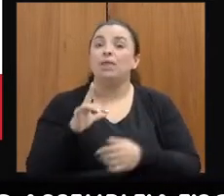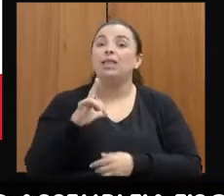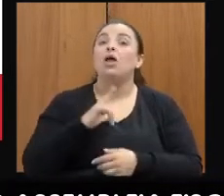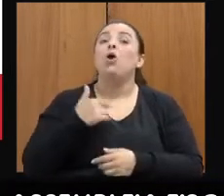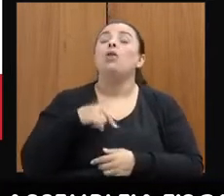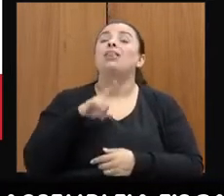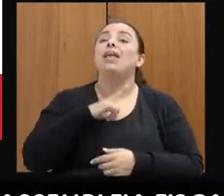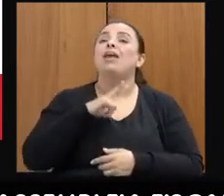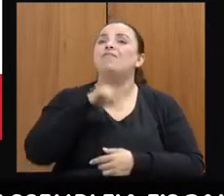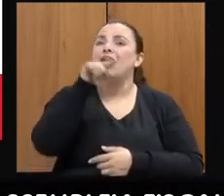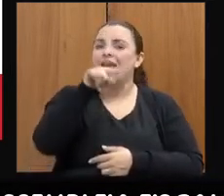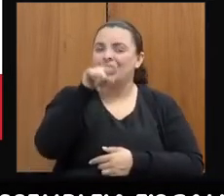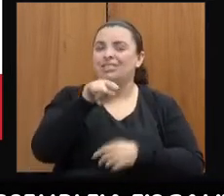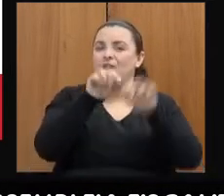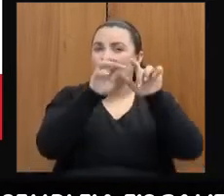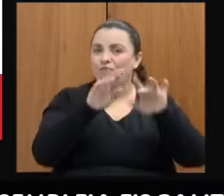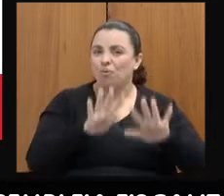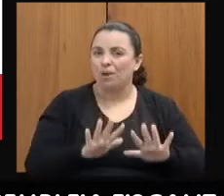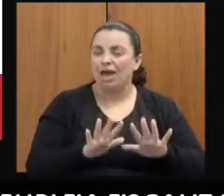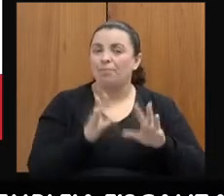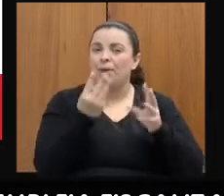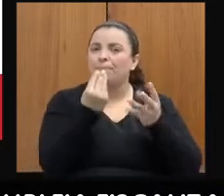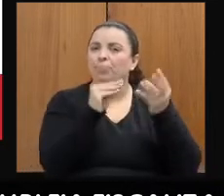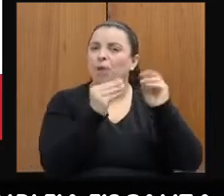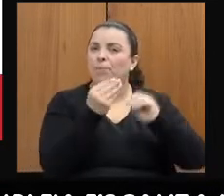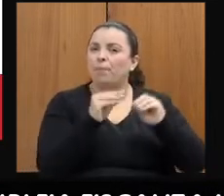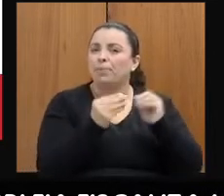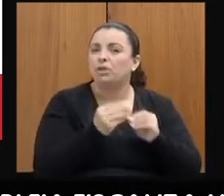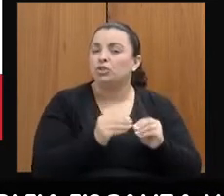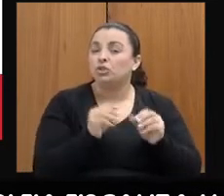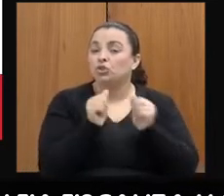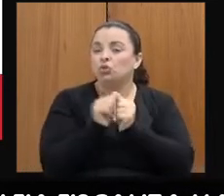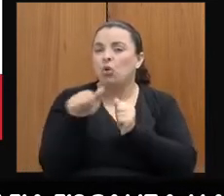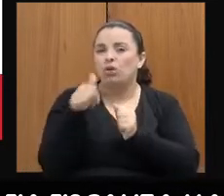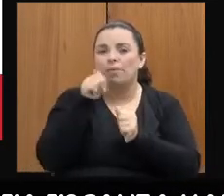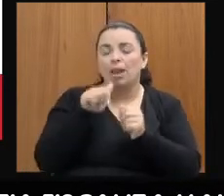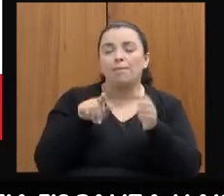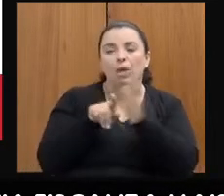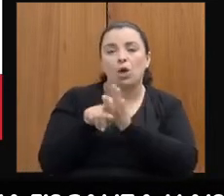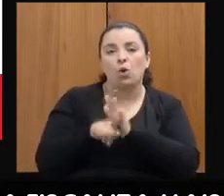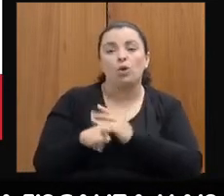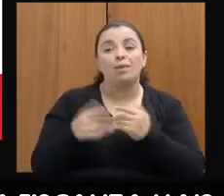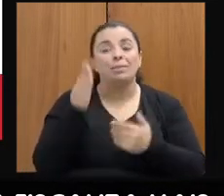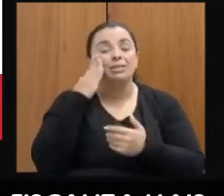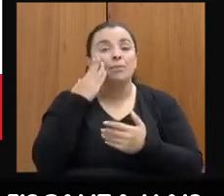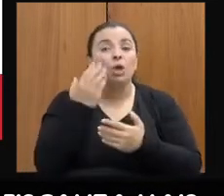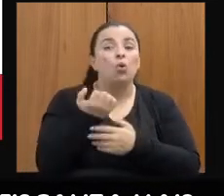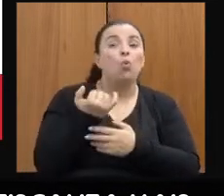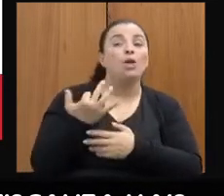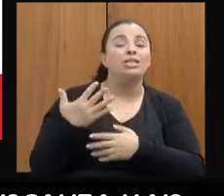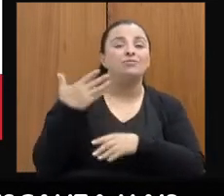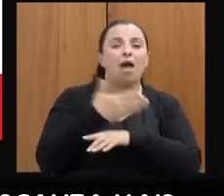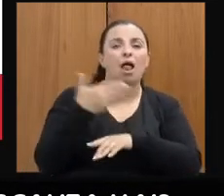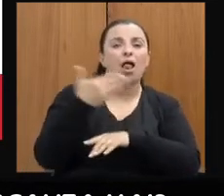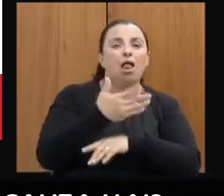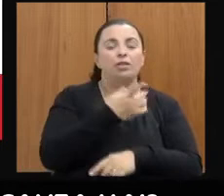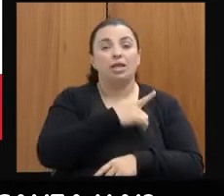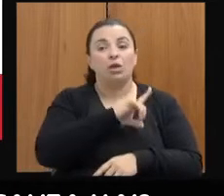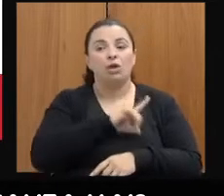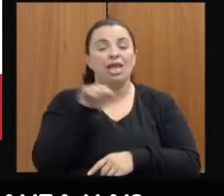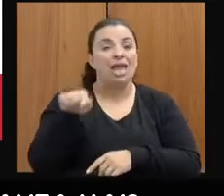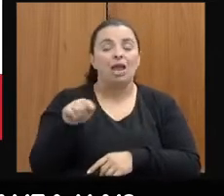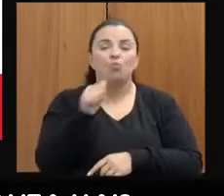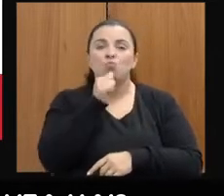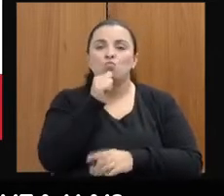mulheres para poder ter um histórico, porque eu consigo saber quantas vezes essa mulher passou pela delegacia e ela não